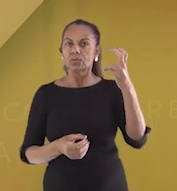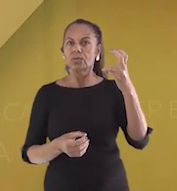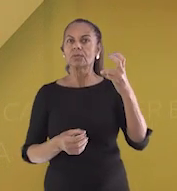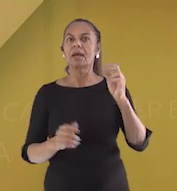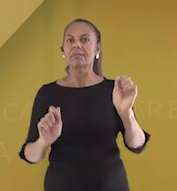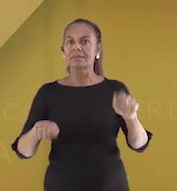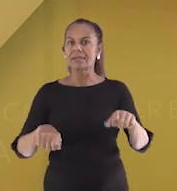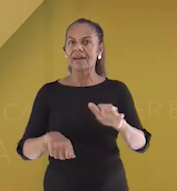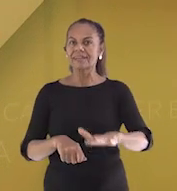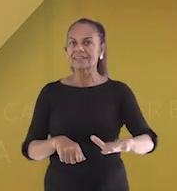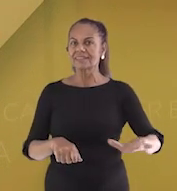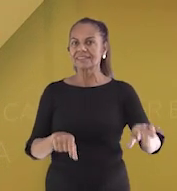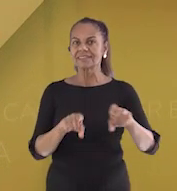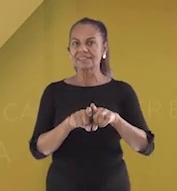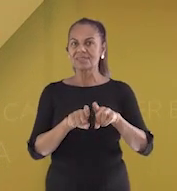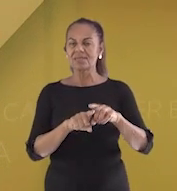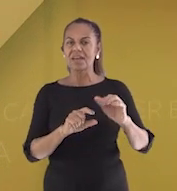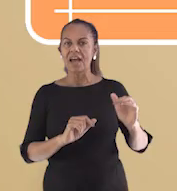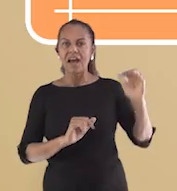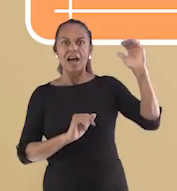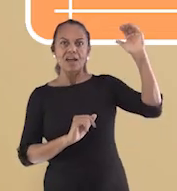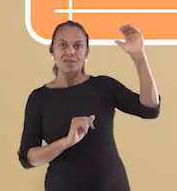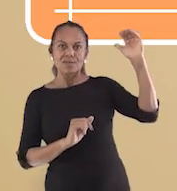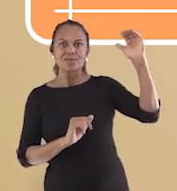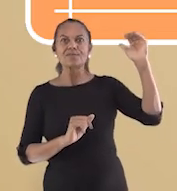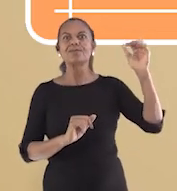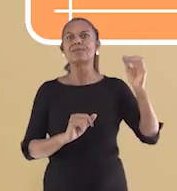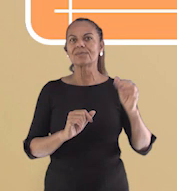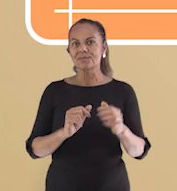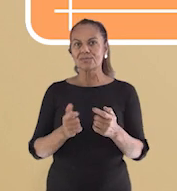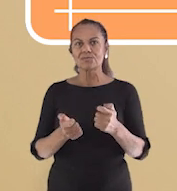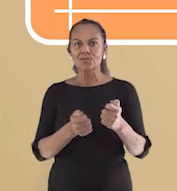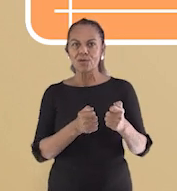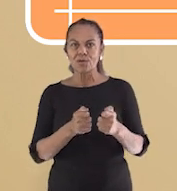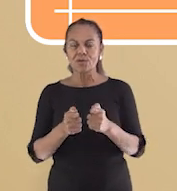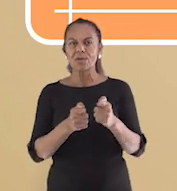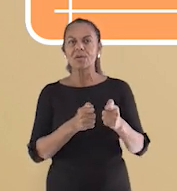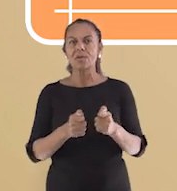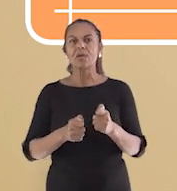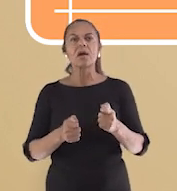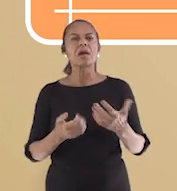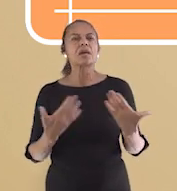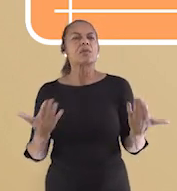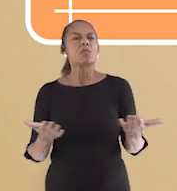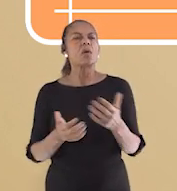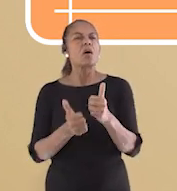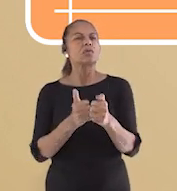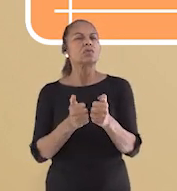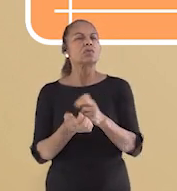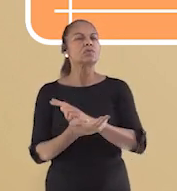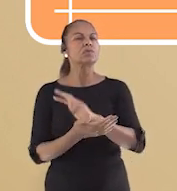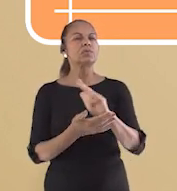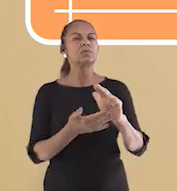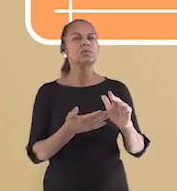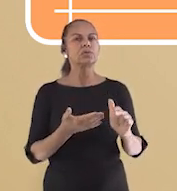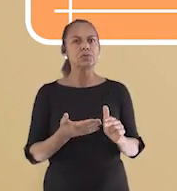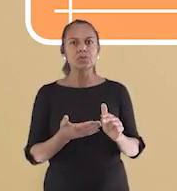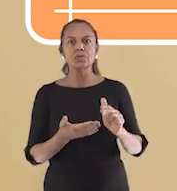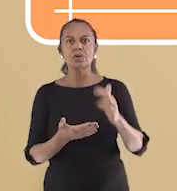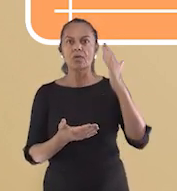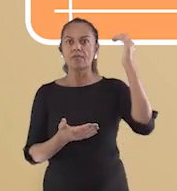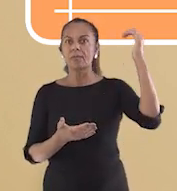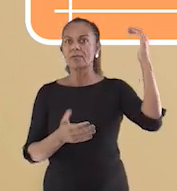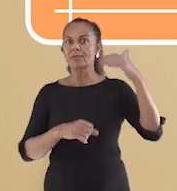E quais são os jogos mais famosos do momento? Essa aula é para as turmas do quinto ano, dos anos iniciais, e irá